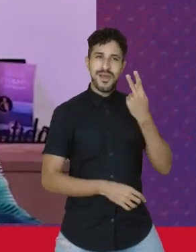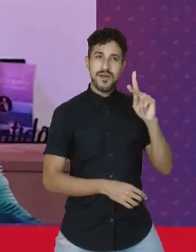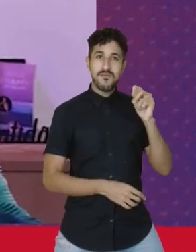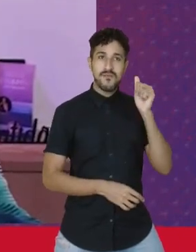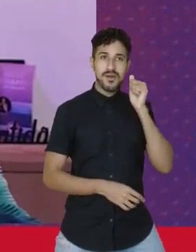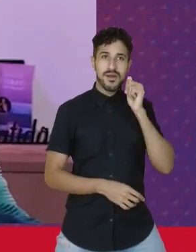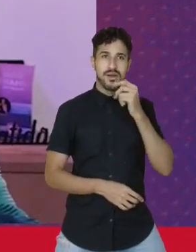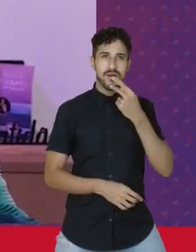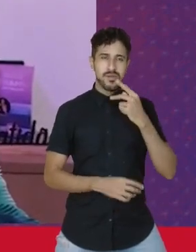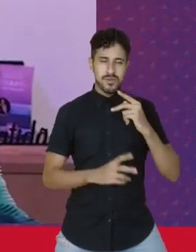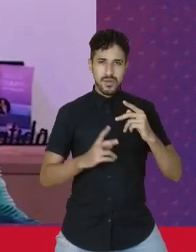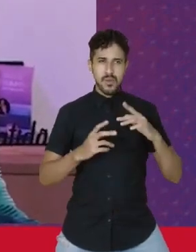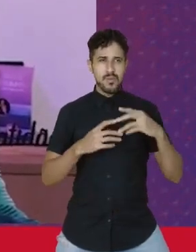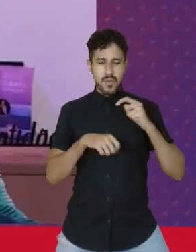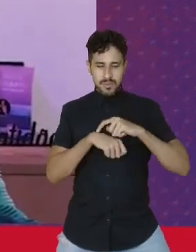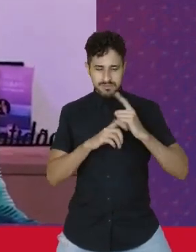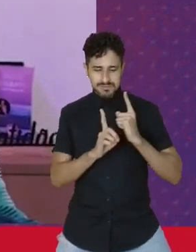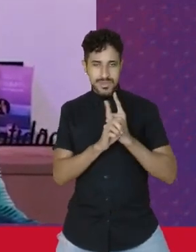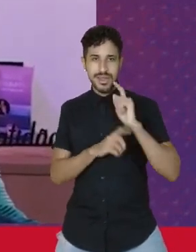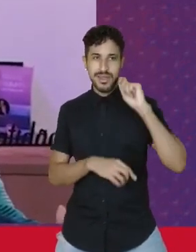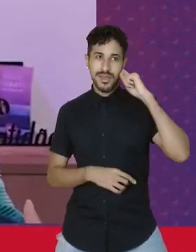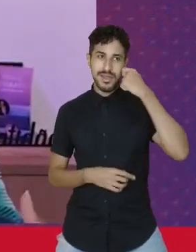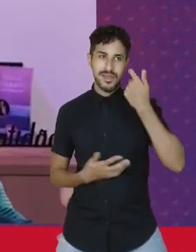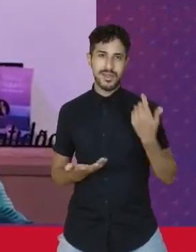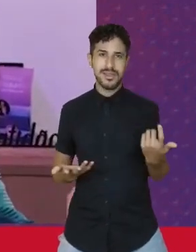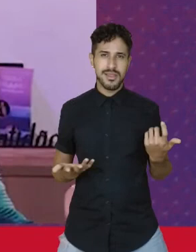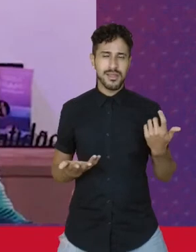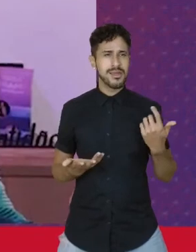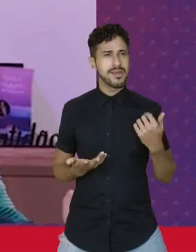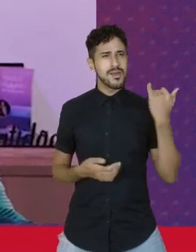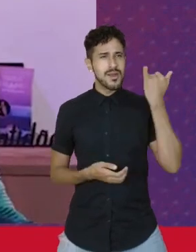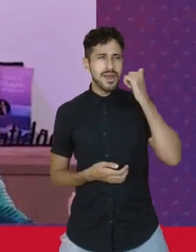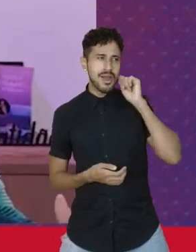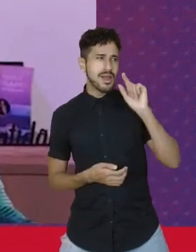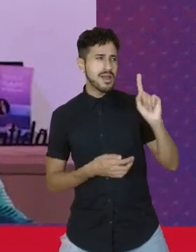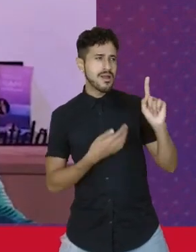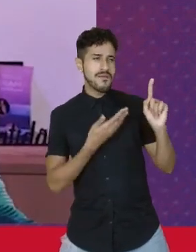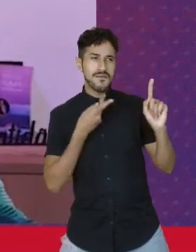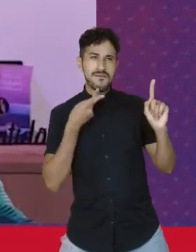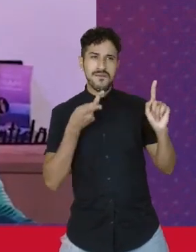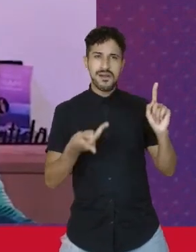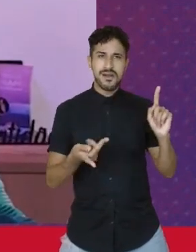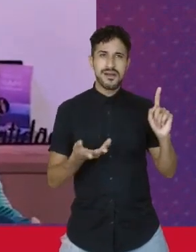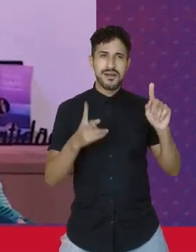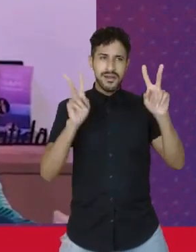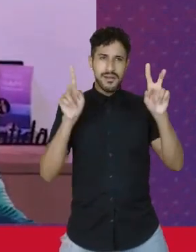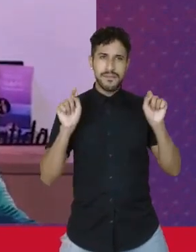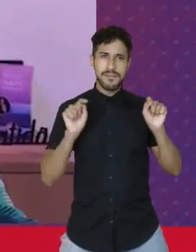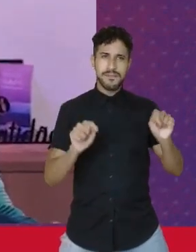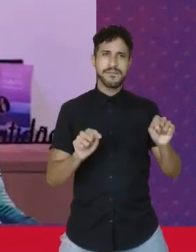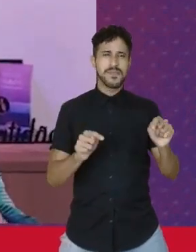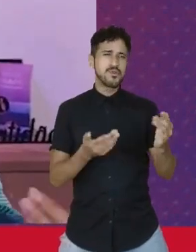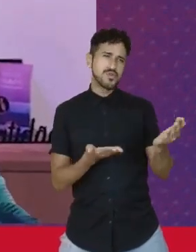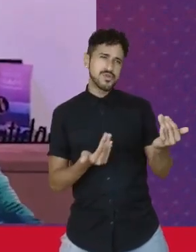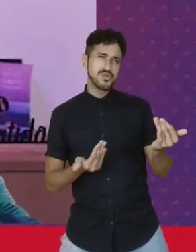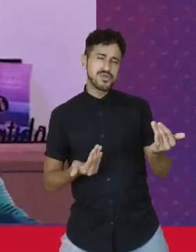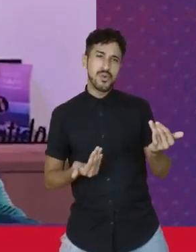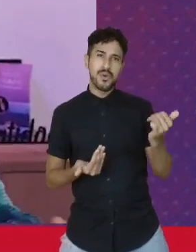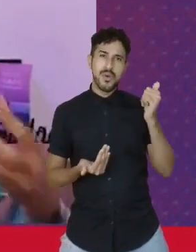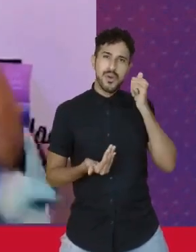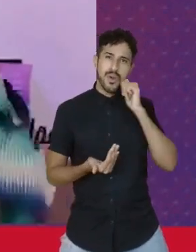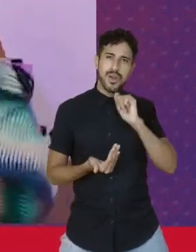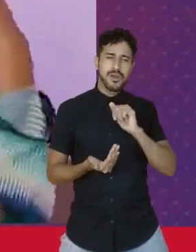Quando Eu Me Descobri Negra. Então, quando eu vi aquela menina falando isso, tão jovem, tão